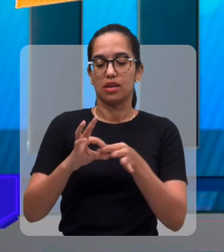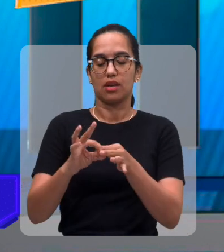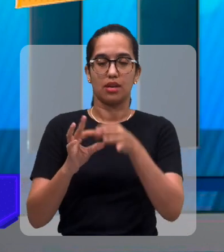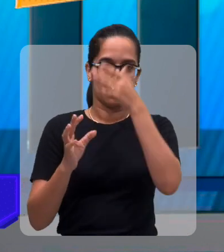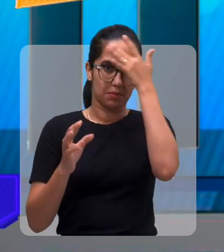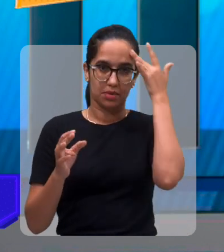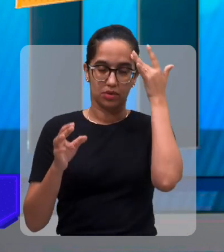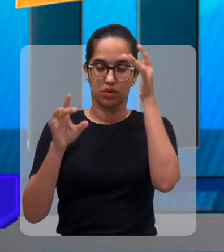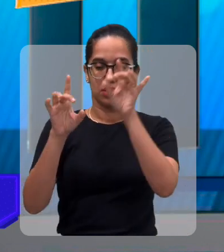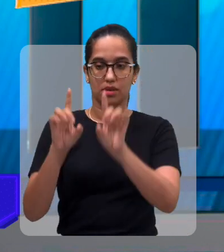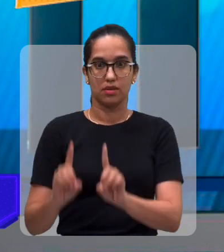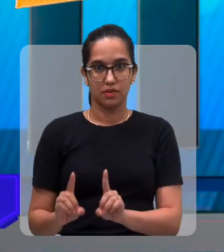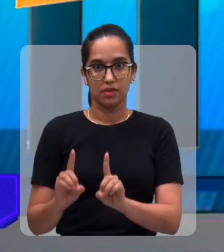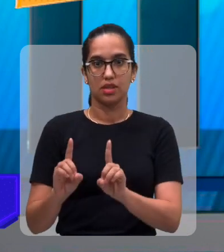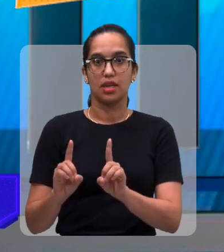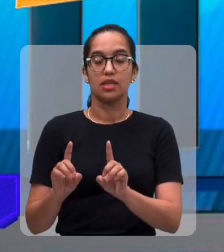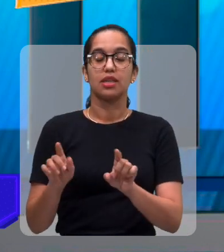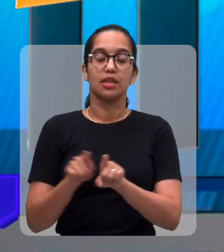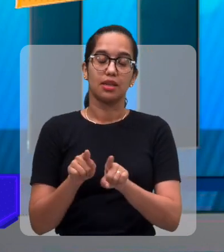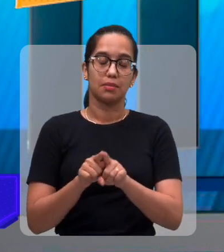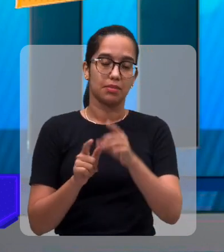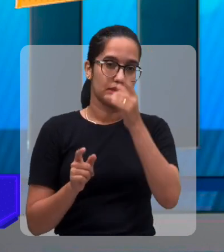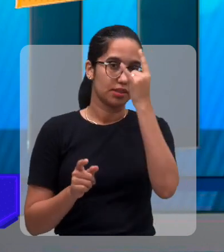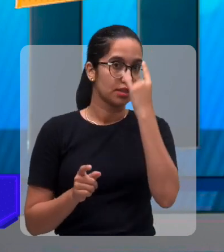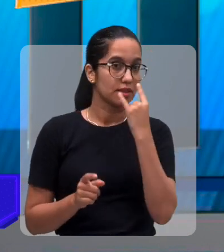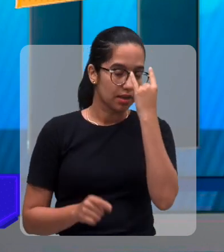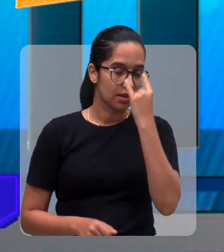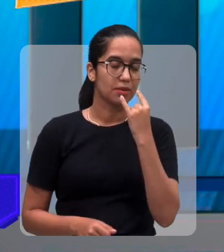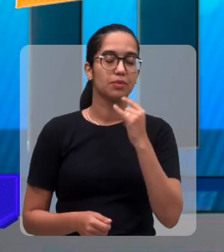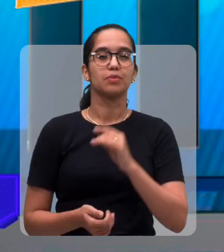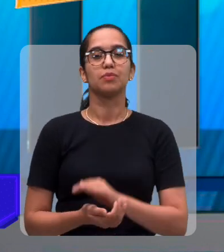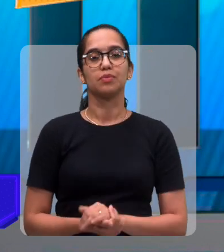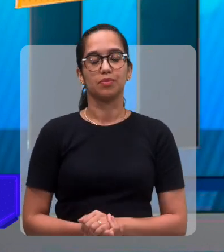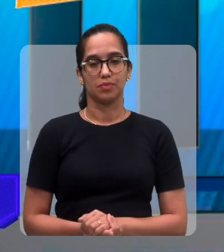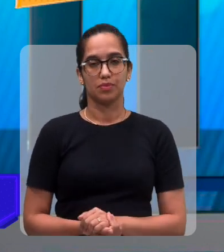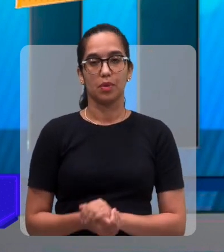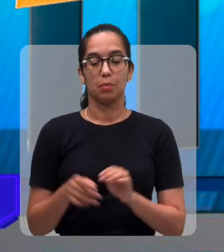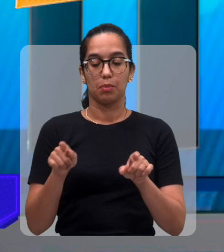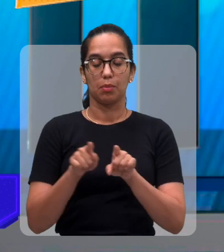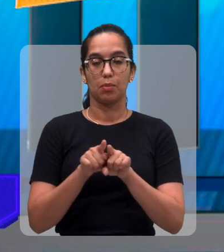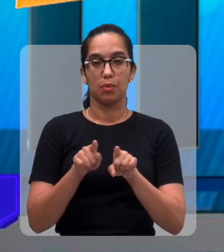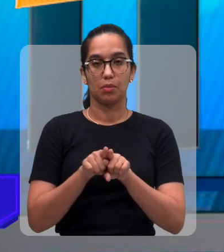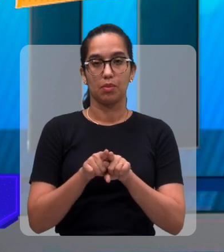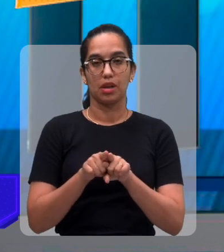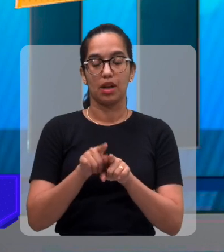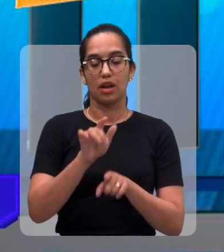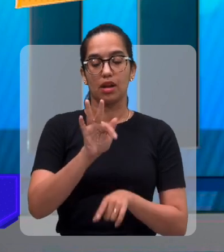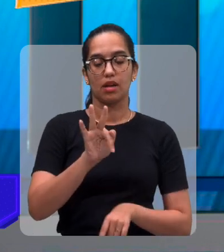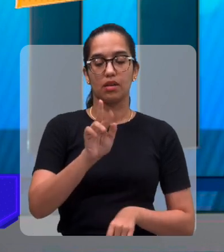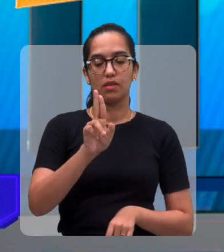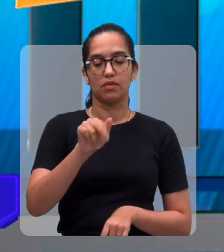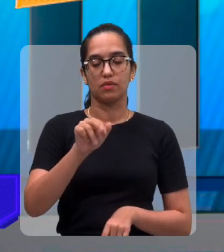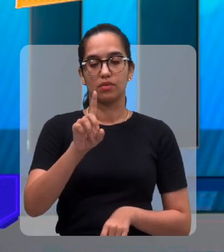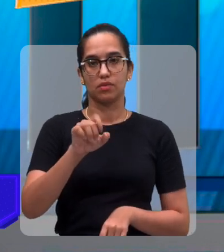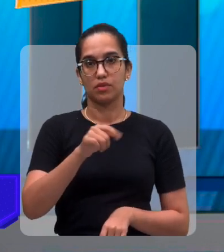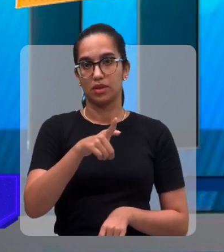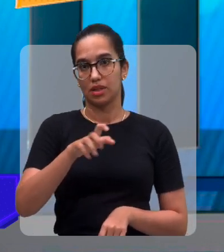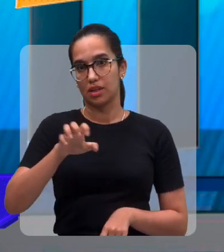com deficiência visual e outras deficiências, porque a Fundação, Chico, ela não é,